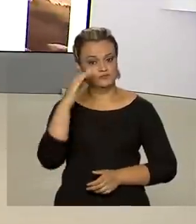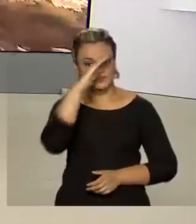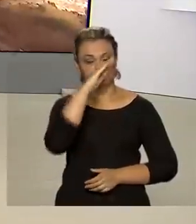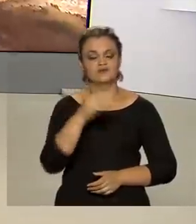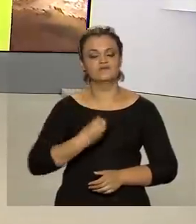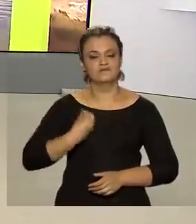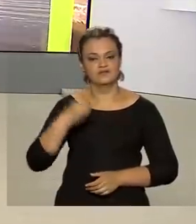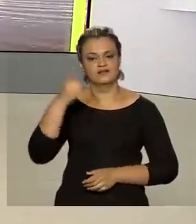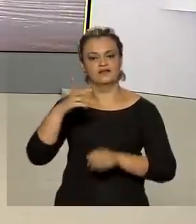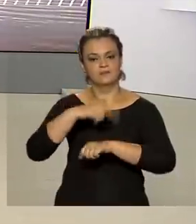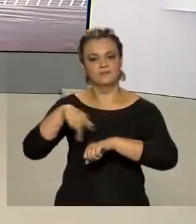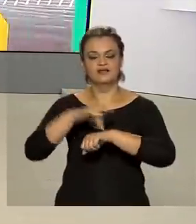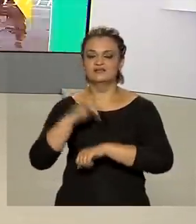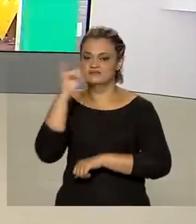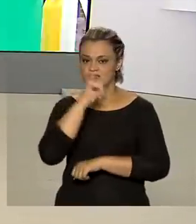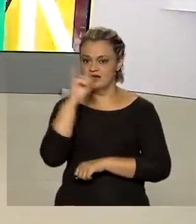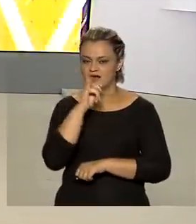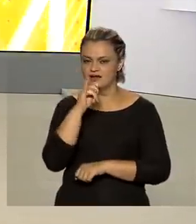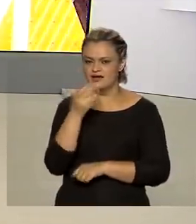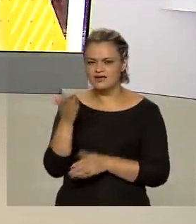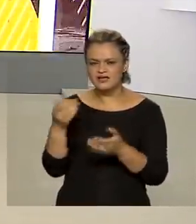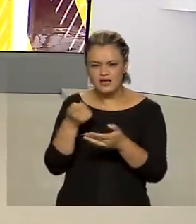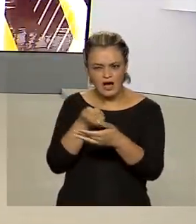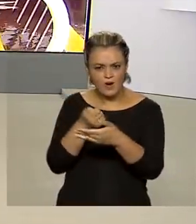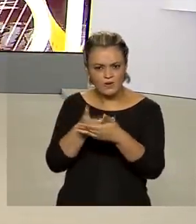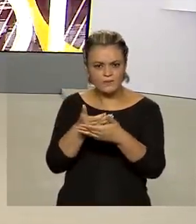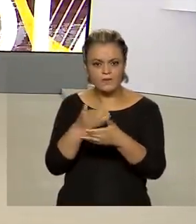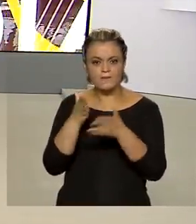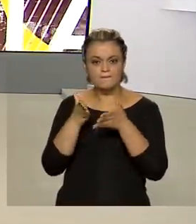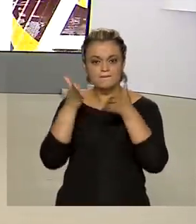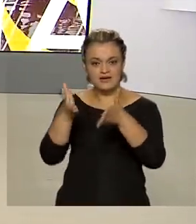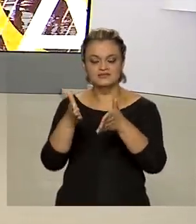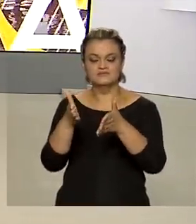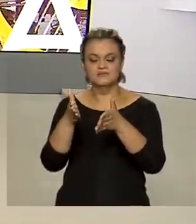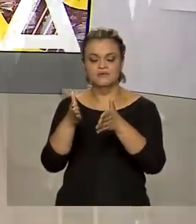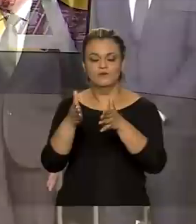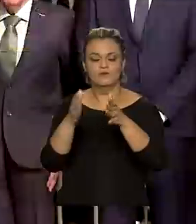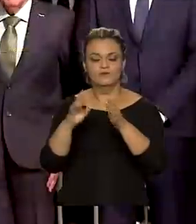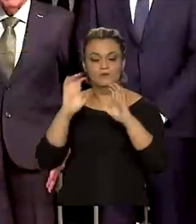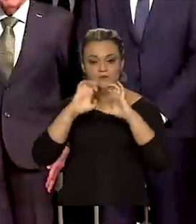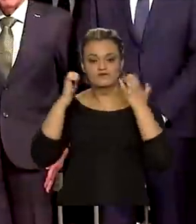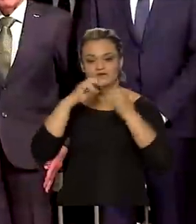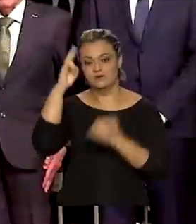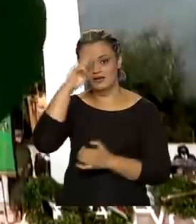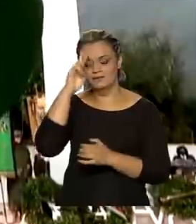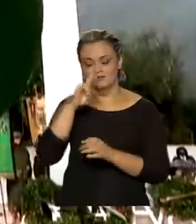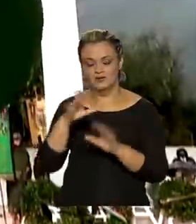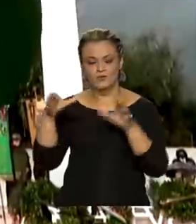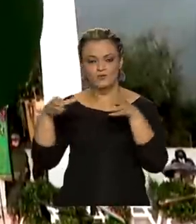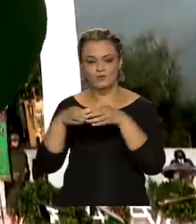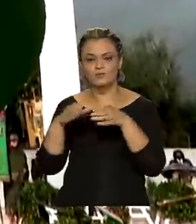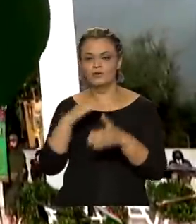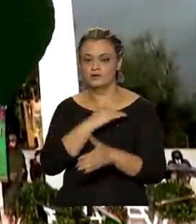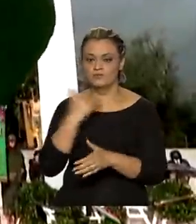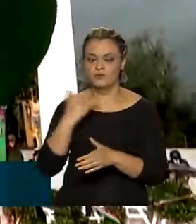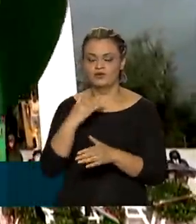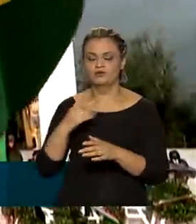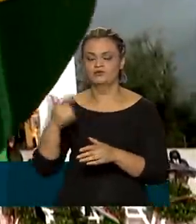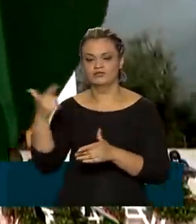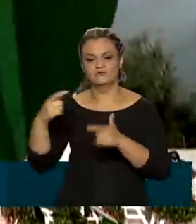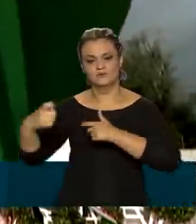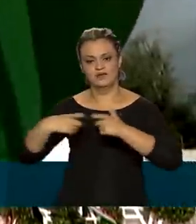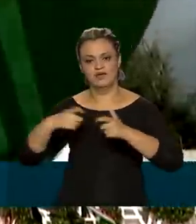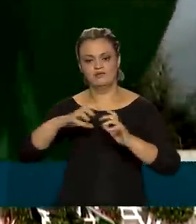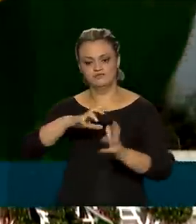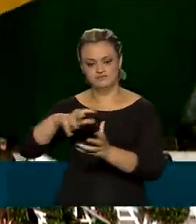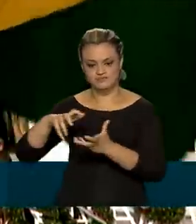continua na Itália e agora há pouco em Pistoia participou de uma cerimônia em memória aos pracinhas brasileiros falecidos na Segunda